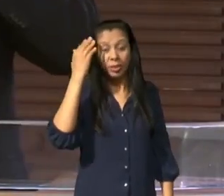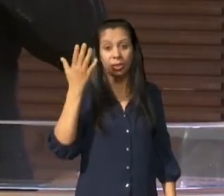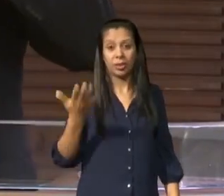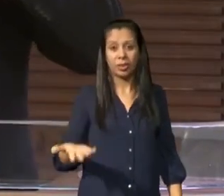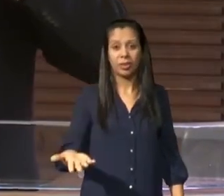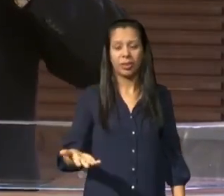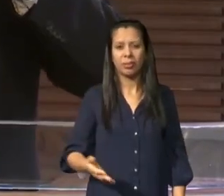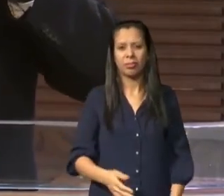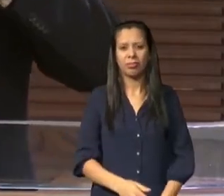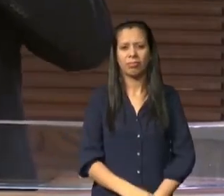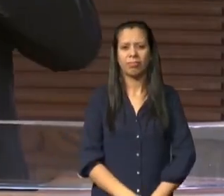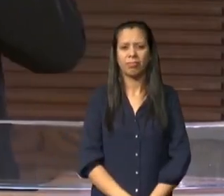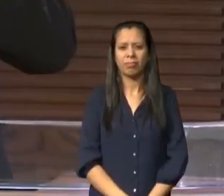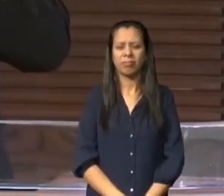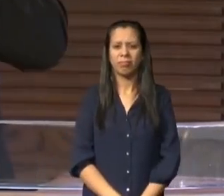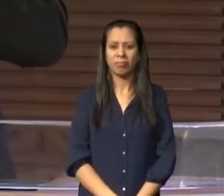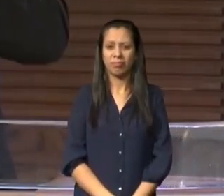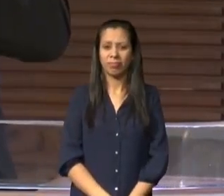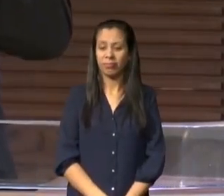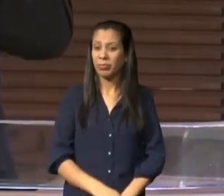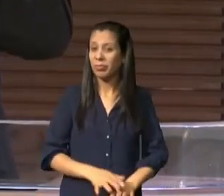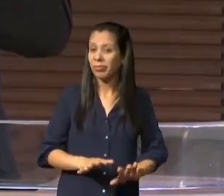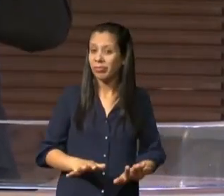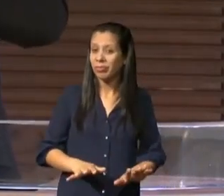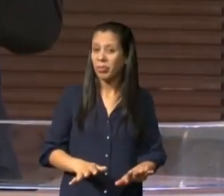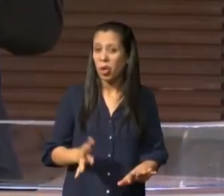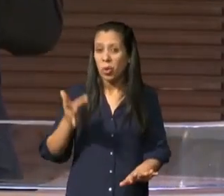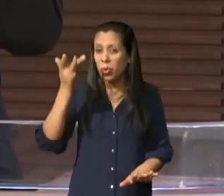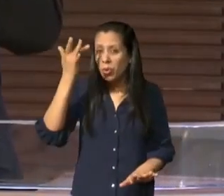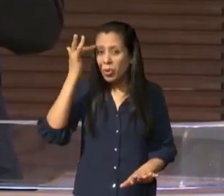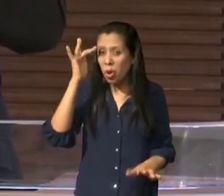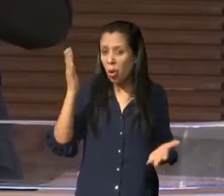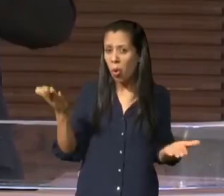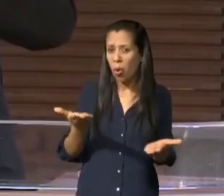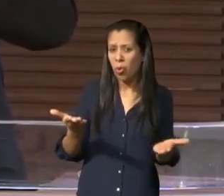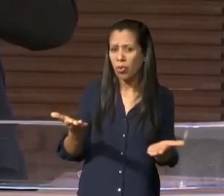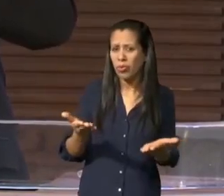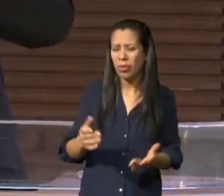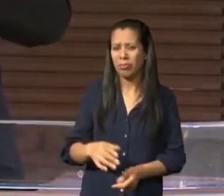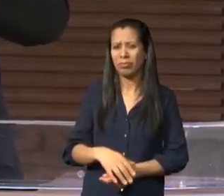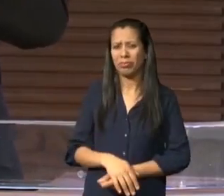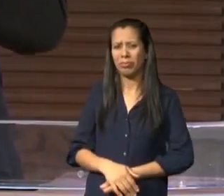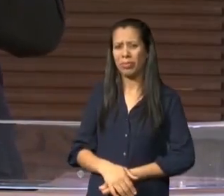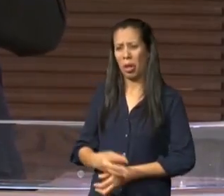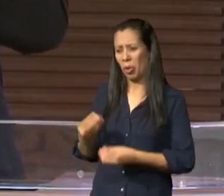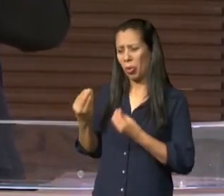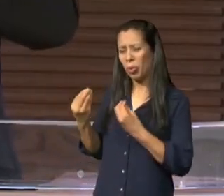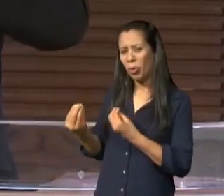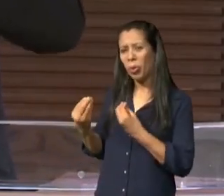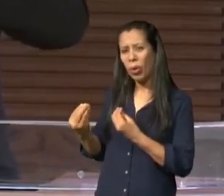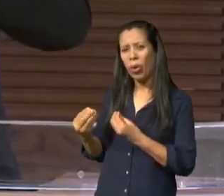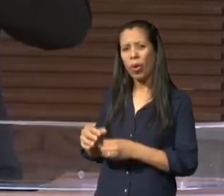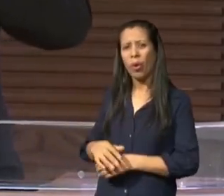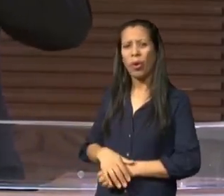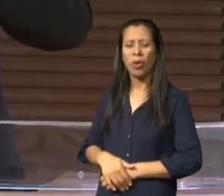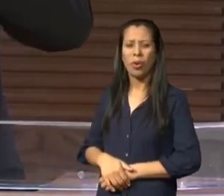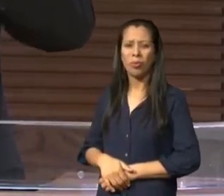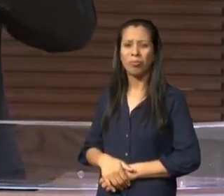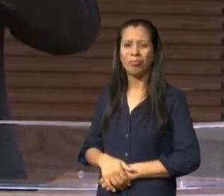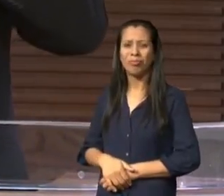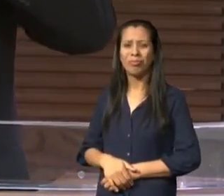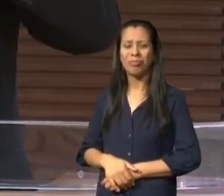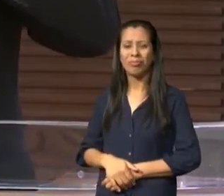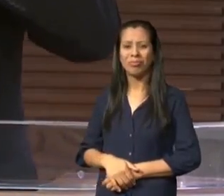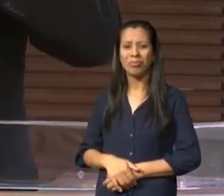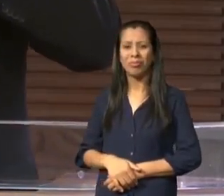sermão de hoje foi pesado você poderia estar dizendo nossa o pastor acabou comigo porque eu me vi em algum